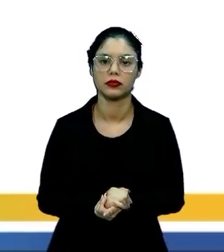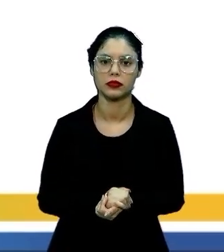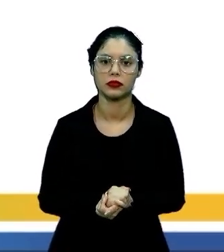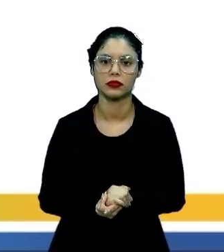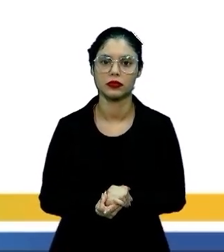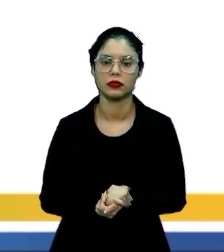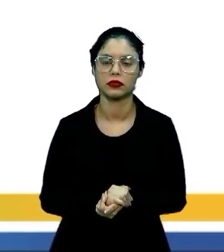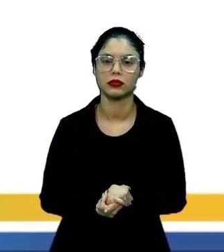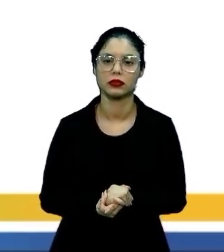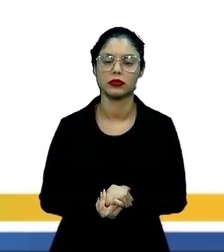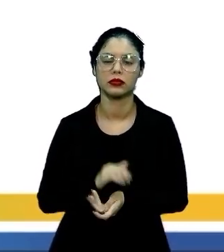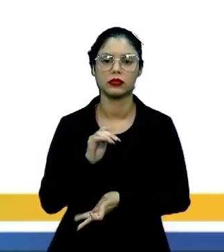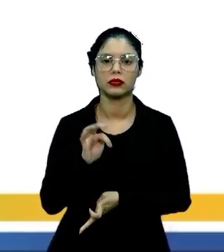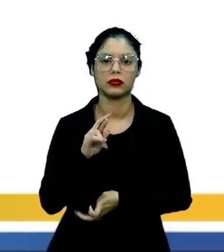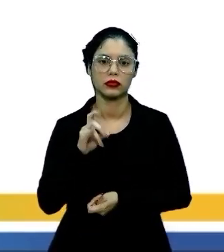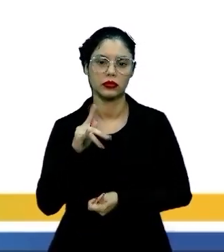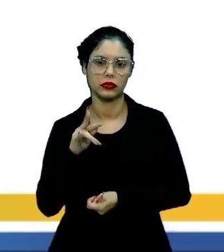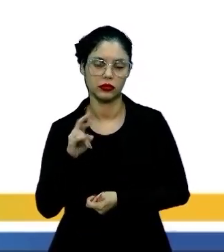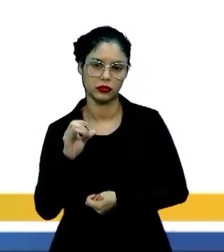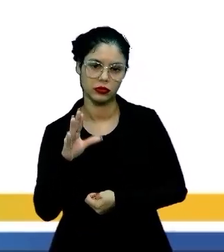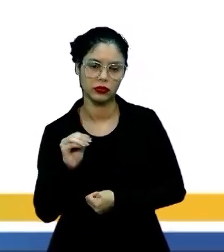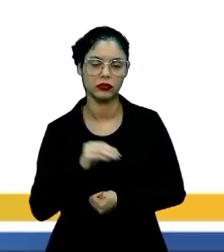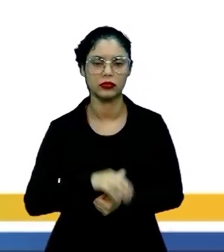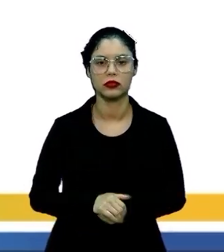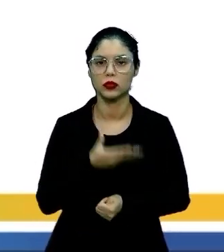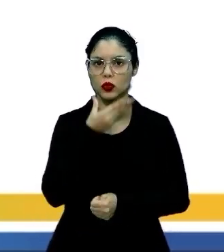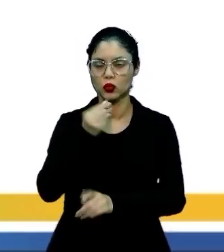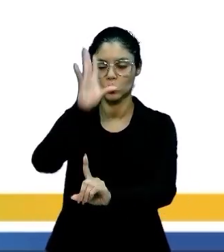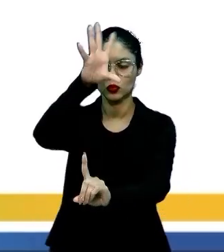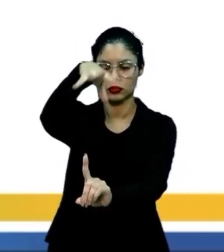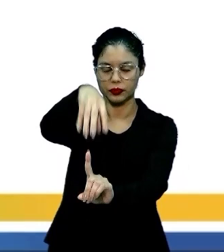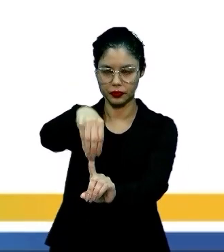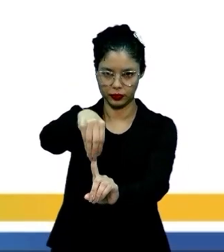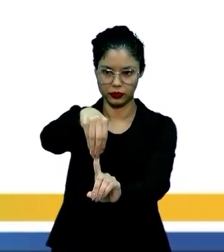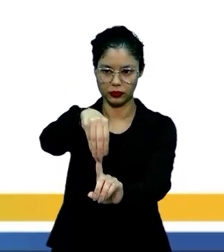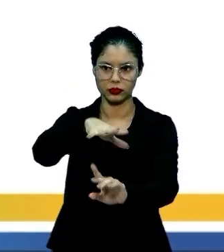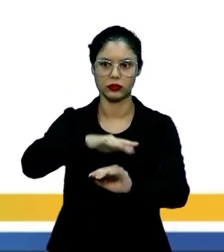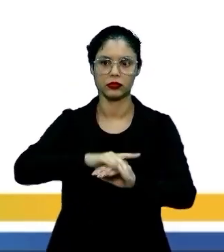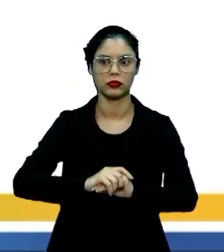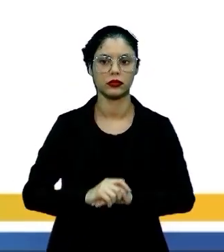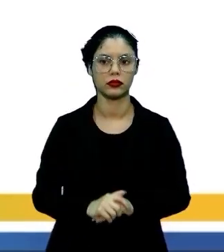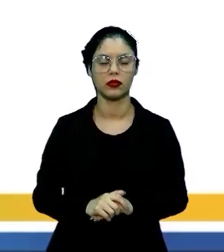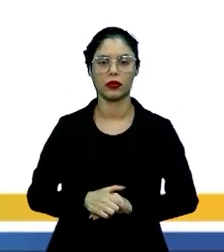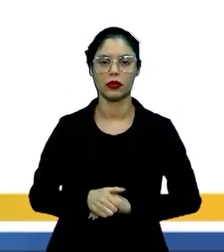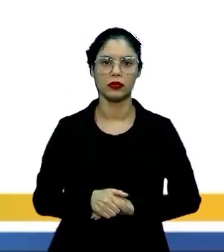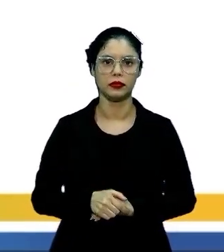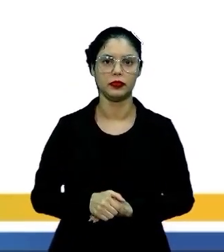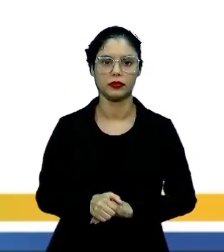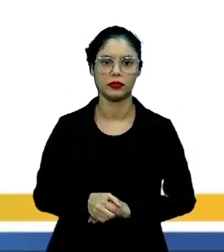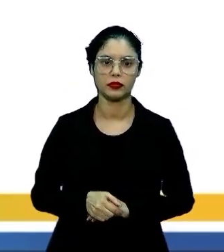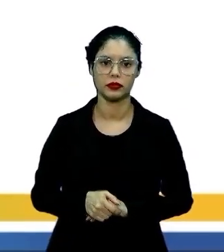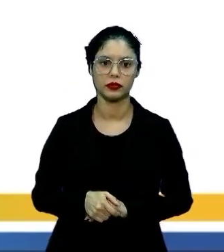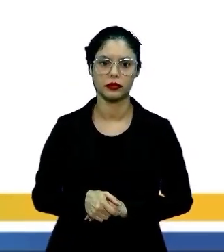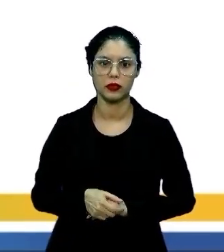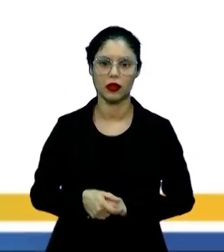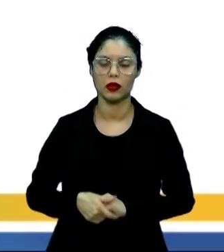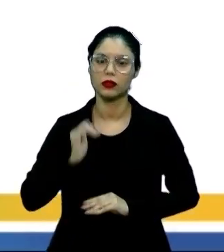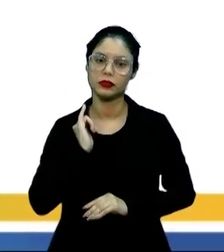O privilégio aí ao antropocentrismo, em que o homem, ele ocupa o centro da narrativa.